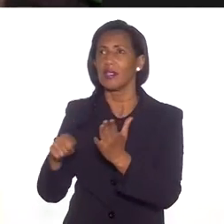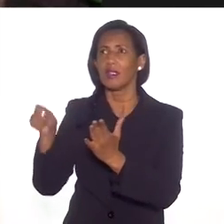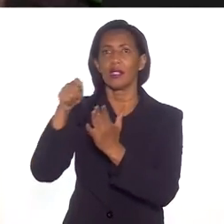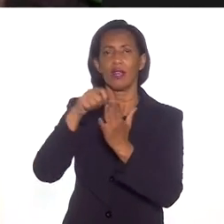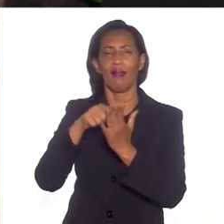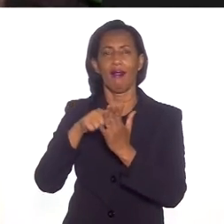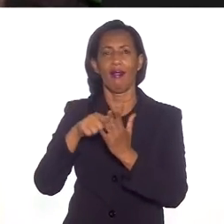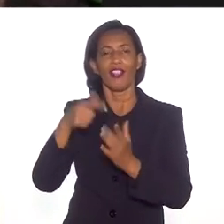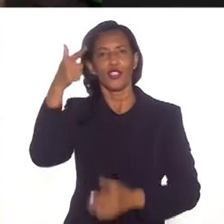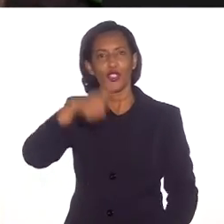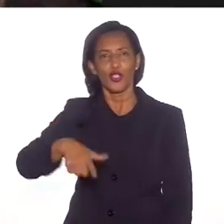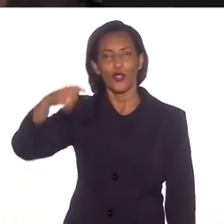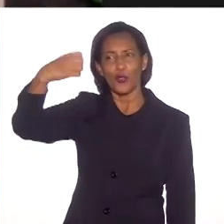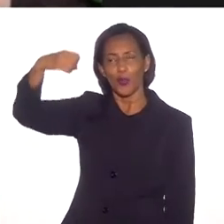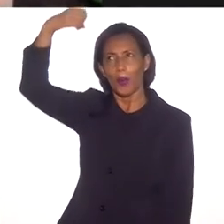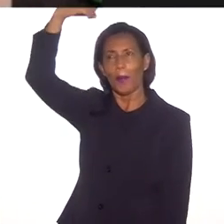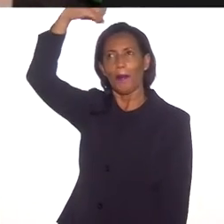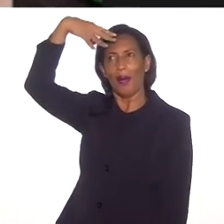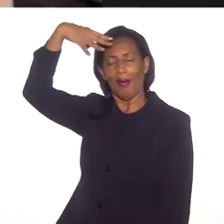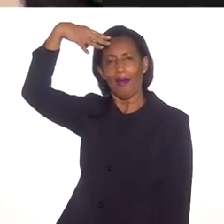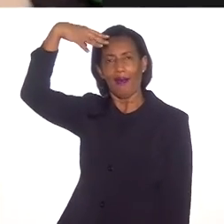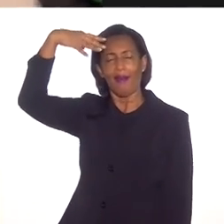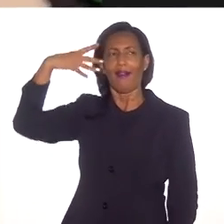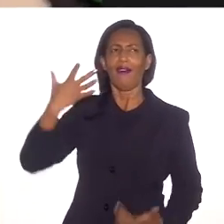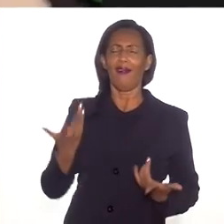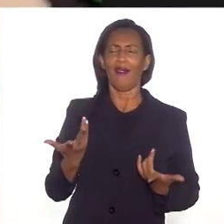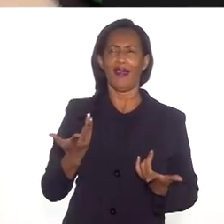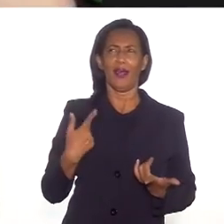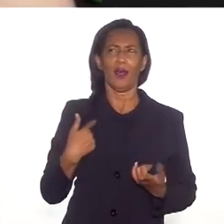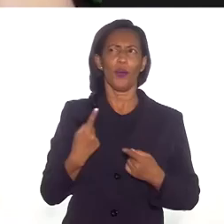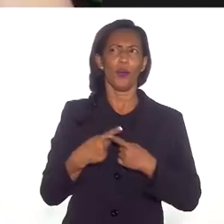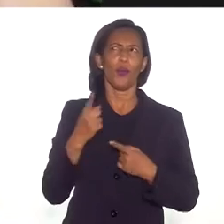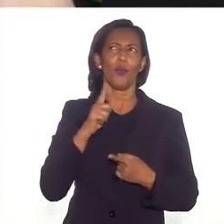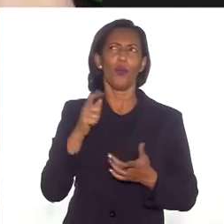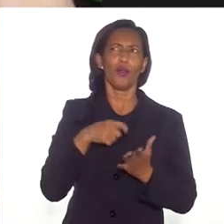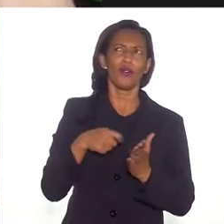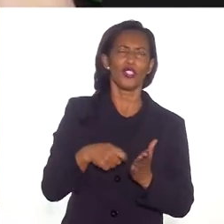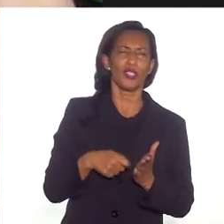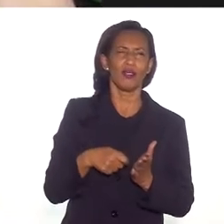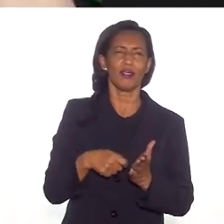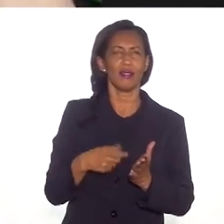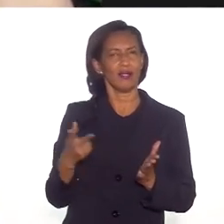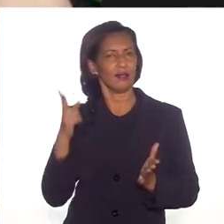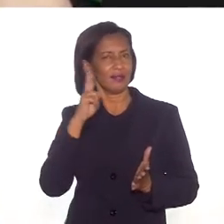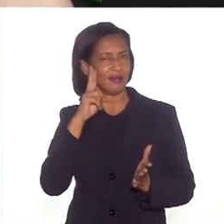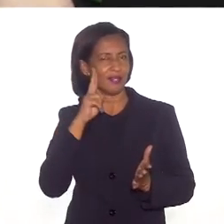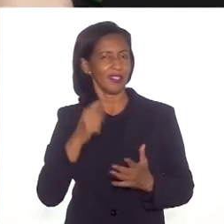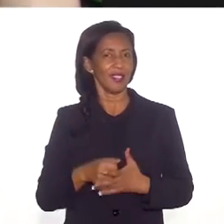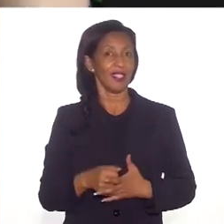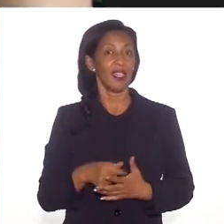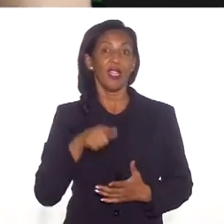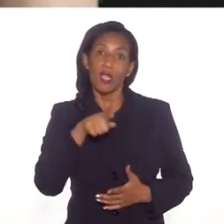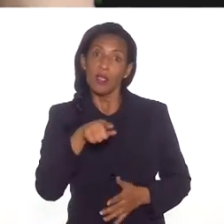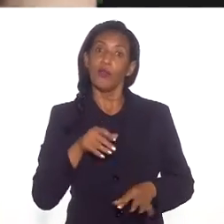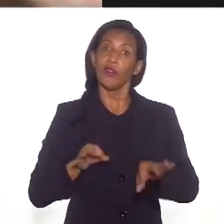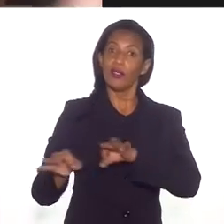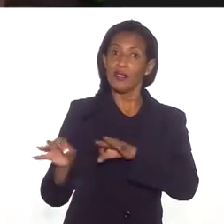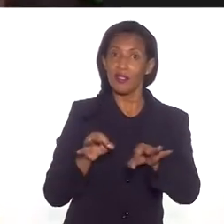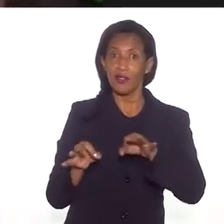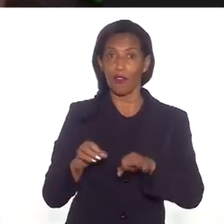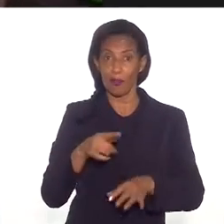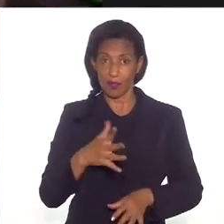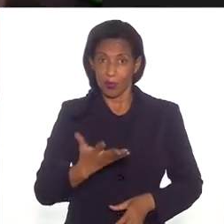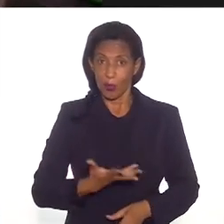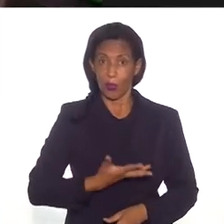De repente, a luz veio. Por que não contá-las? Por que não escrever essas histórias? E foi dessa maneira,